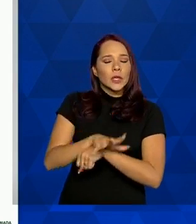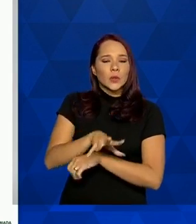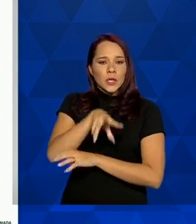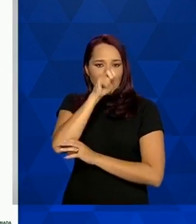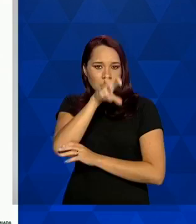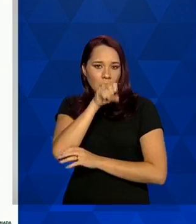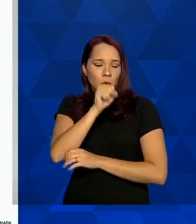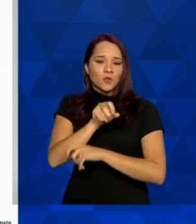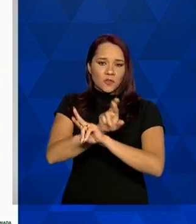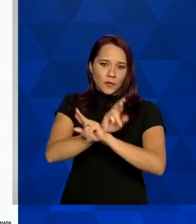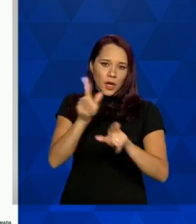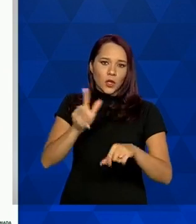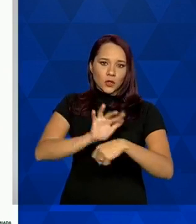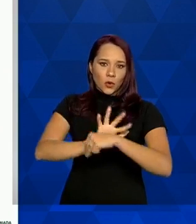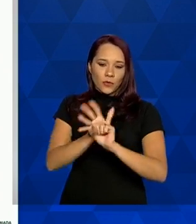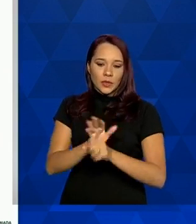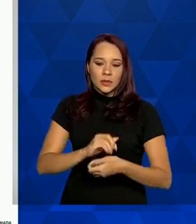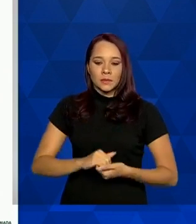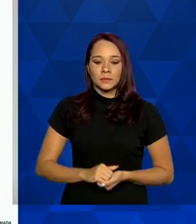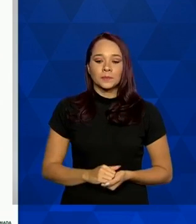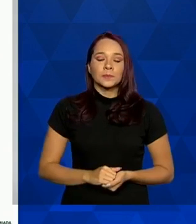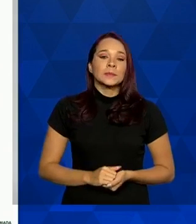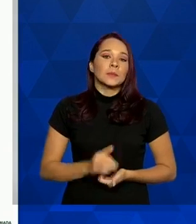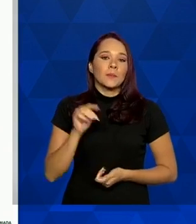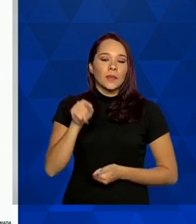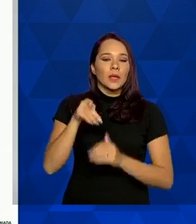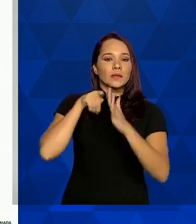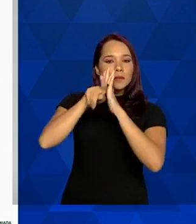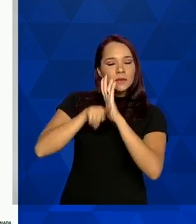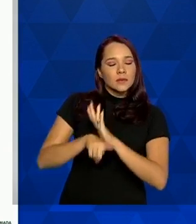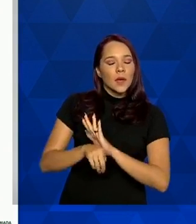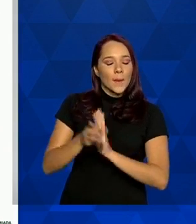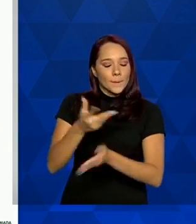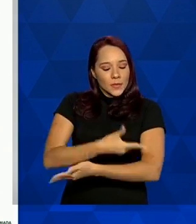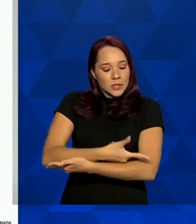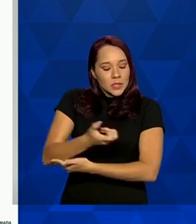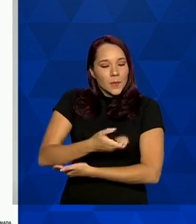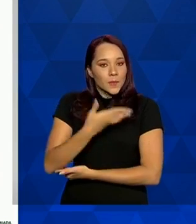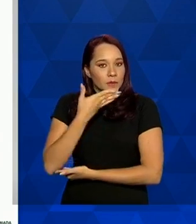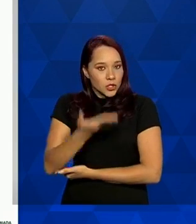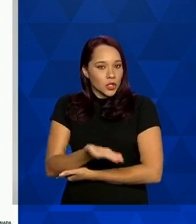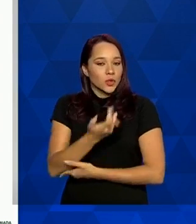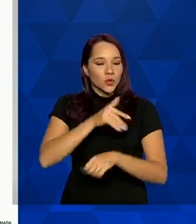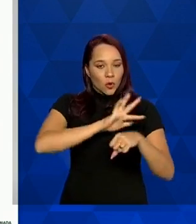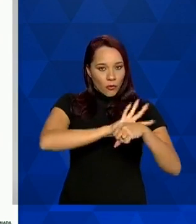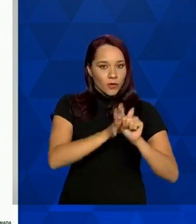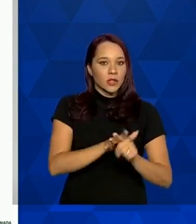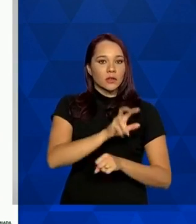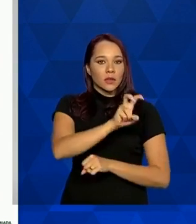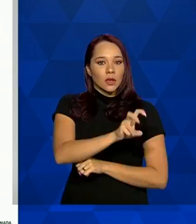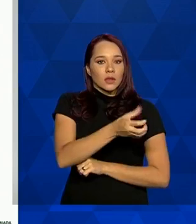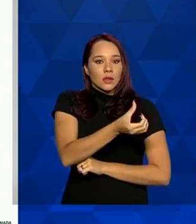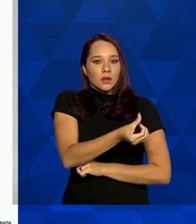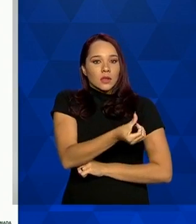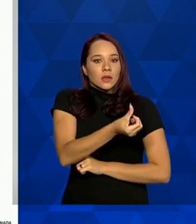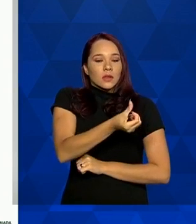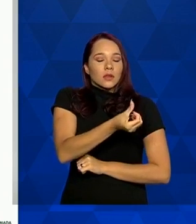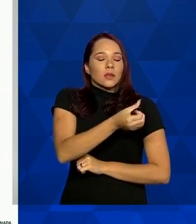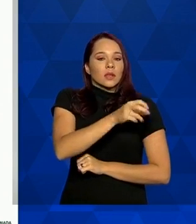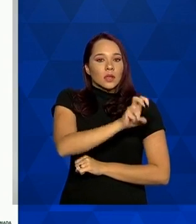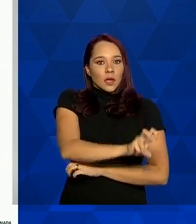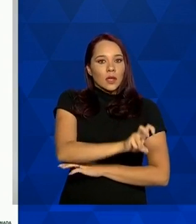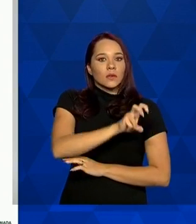covid-19 bom entre esses exames de solicitação de covid-19 556 mil foram